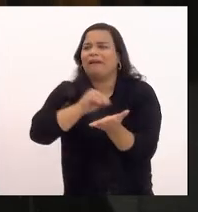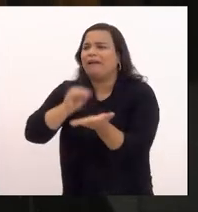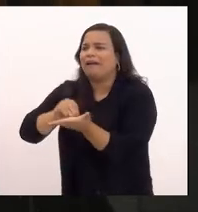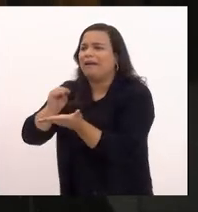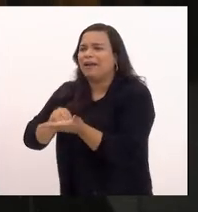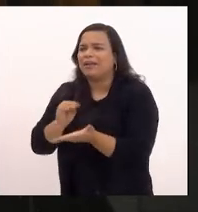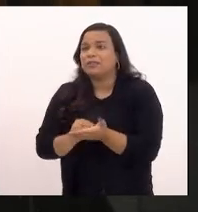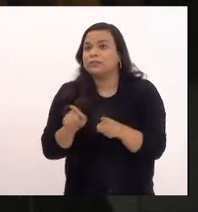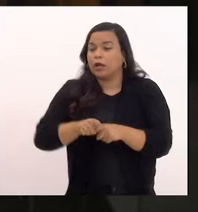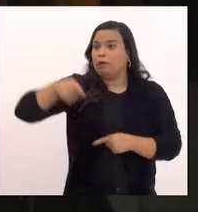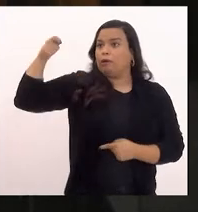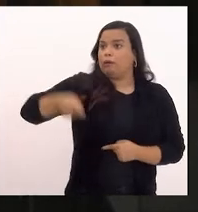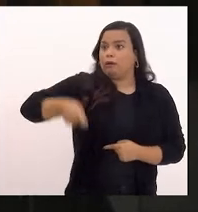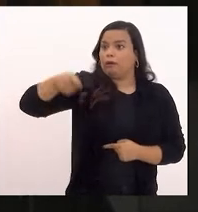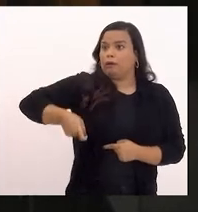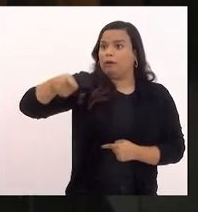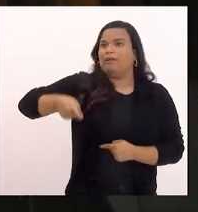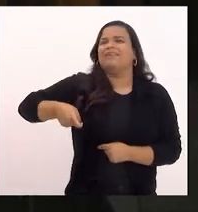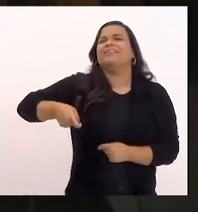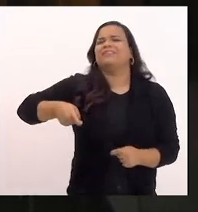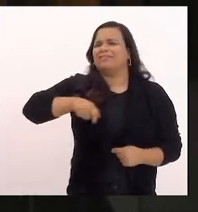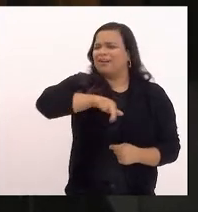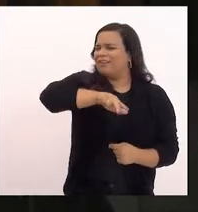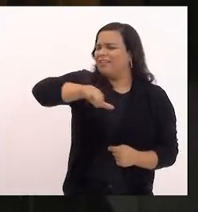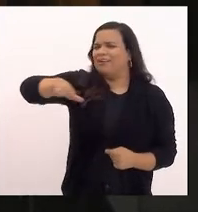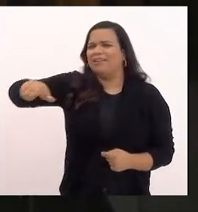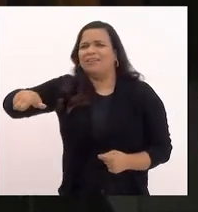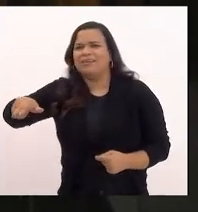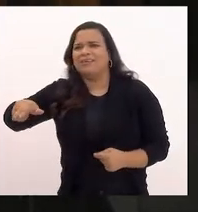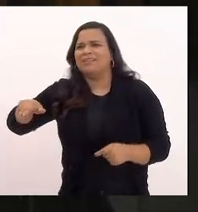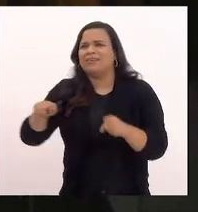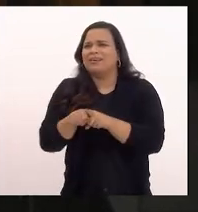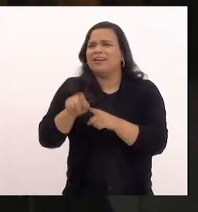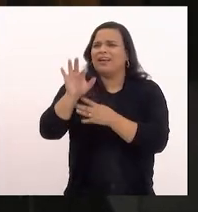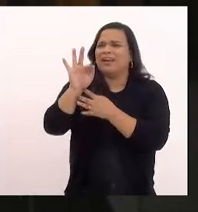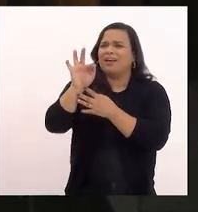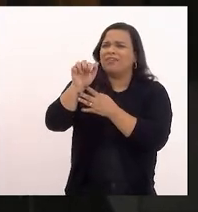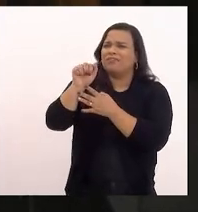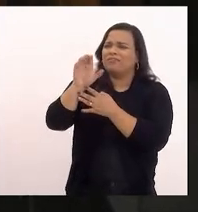ditaduras o fascismo